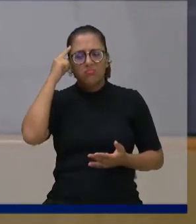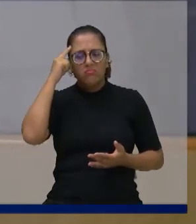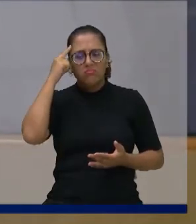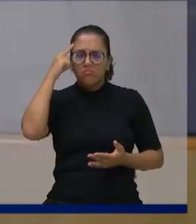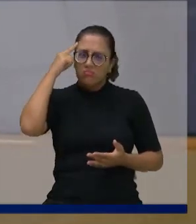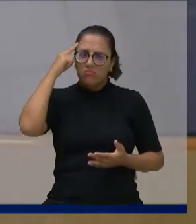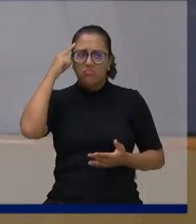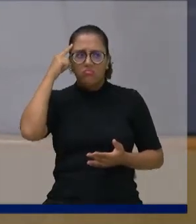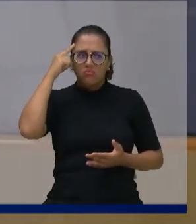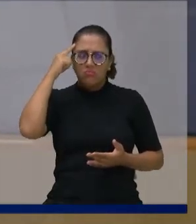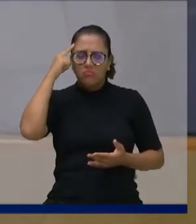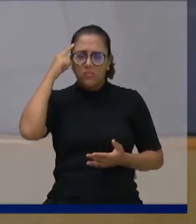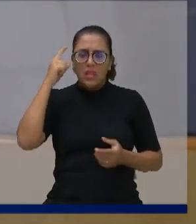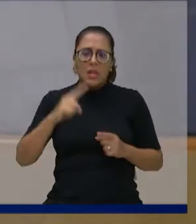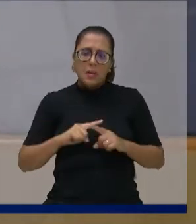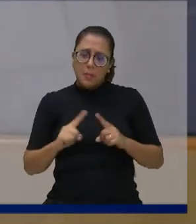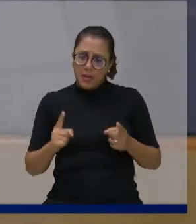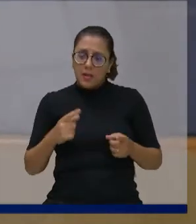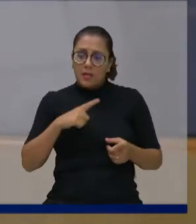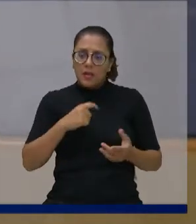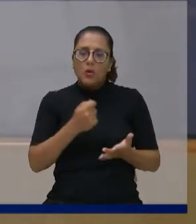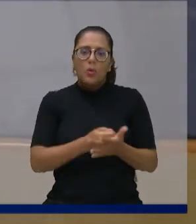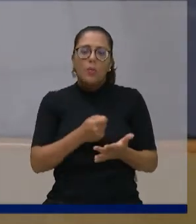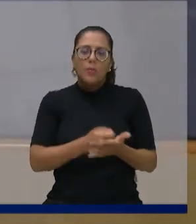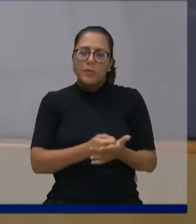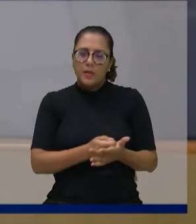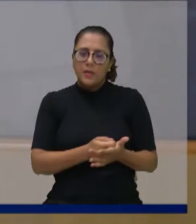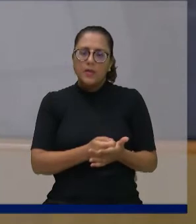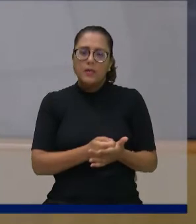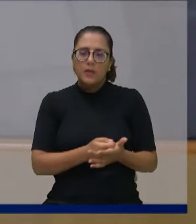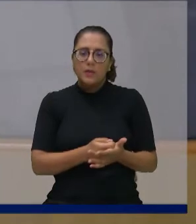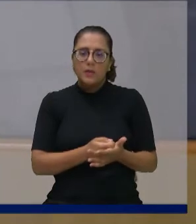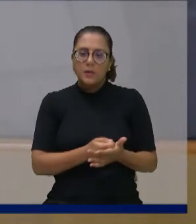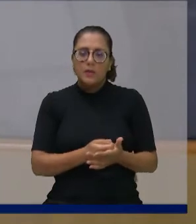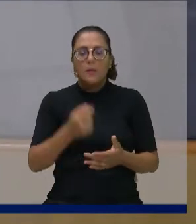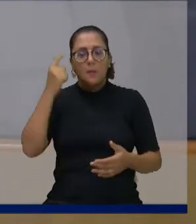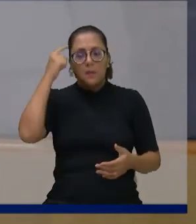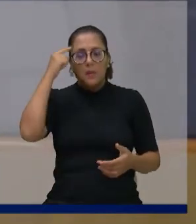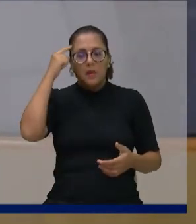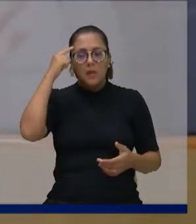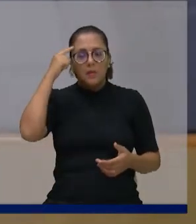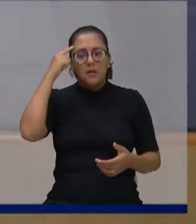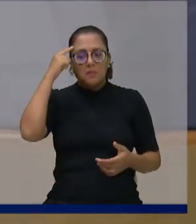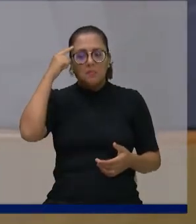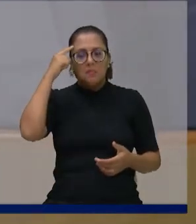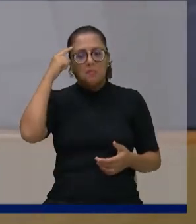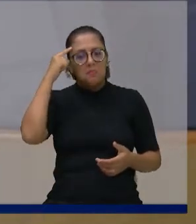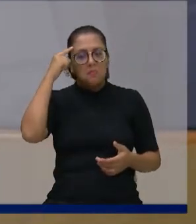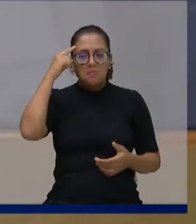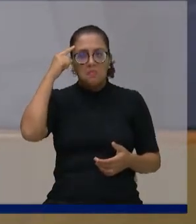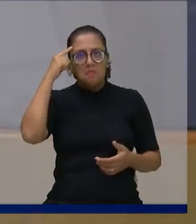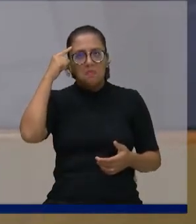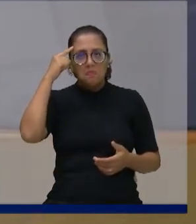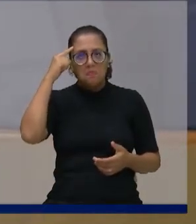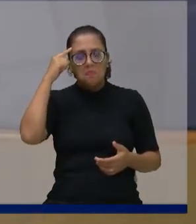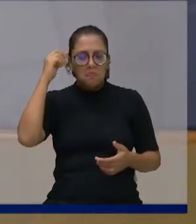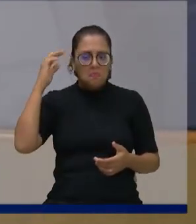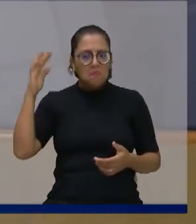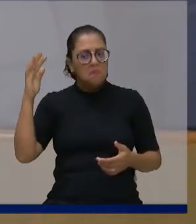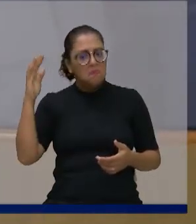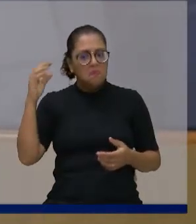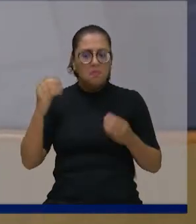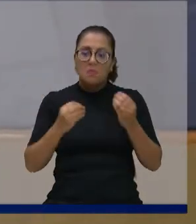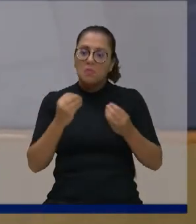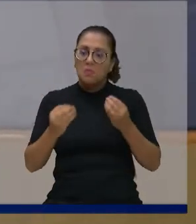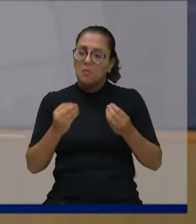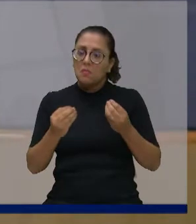mas nós temos tantos compromissos, depois eu comecei a pensar, puxa vida, até mesmo acho que pensei de uma maneira errada. Como